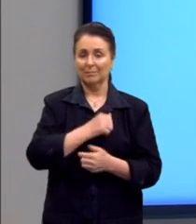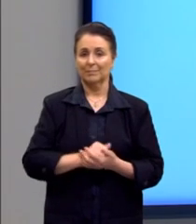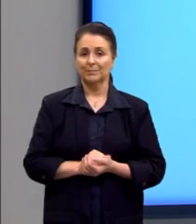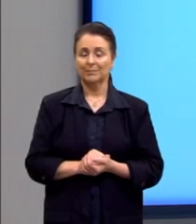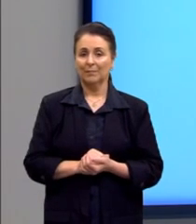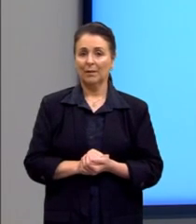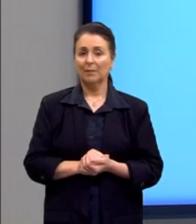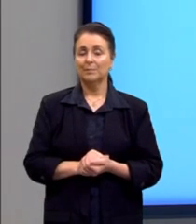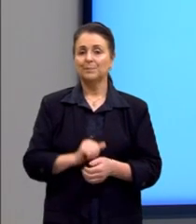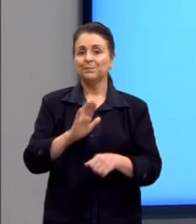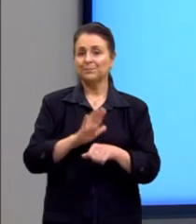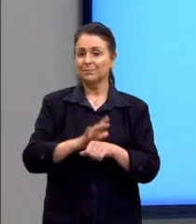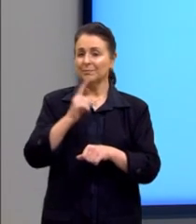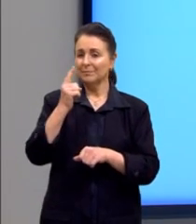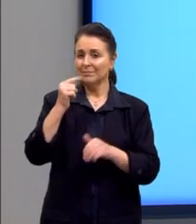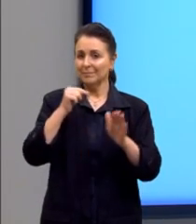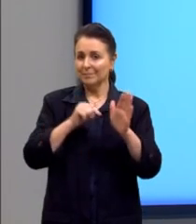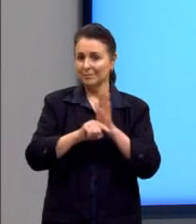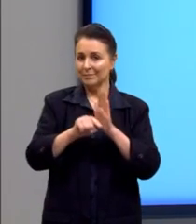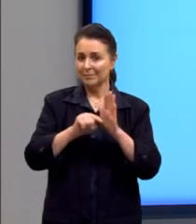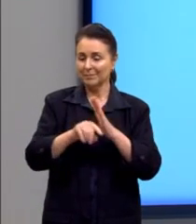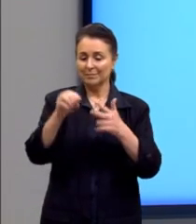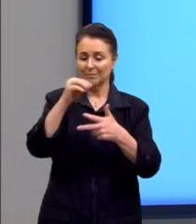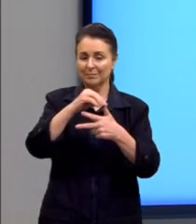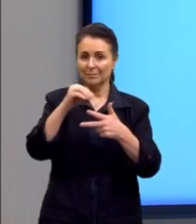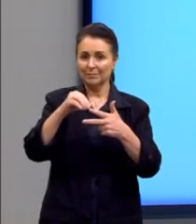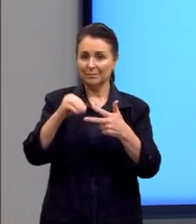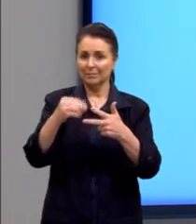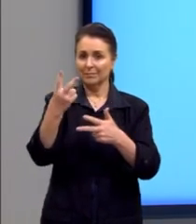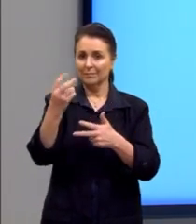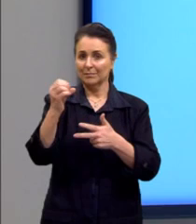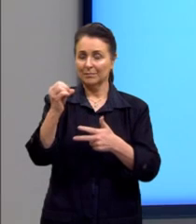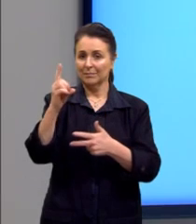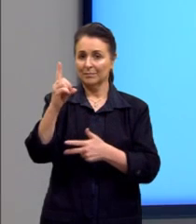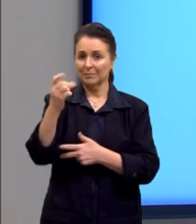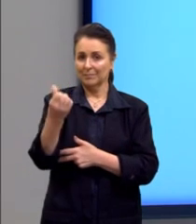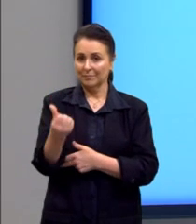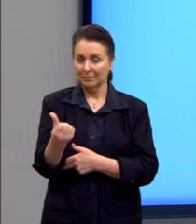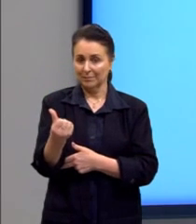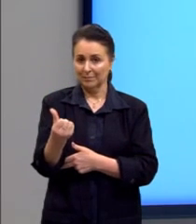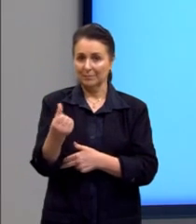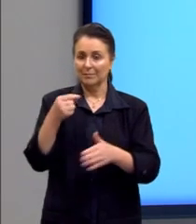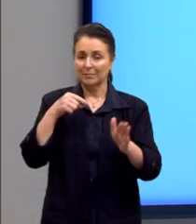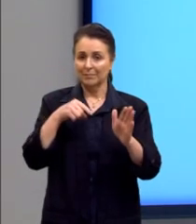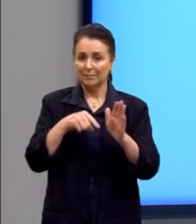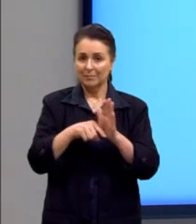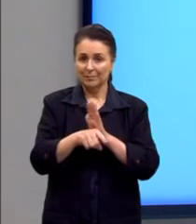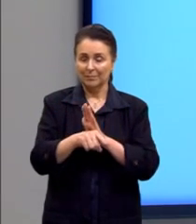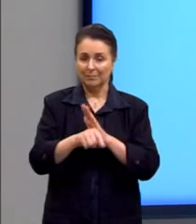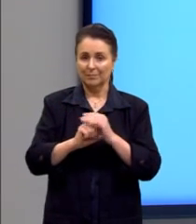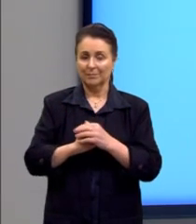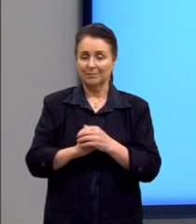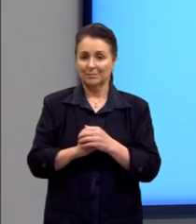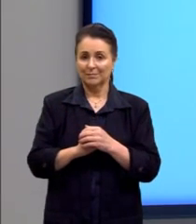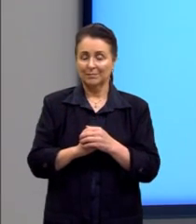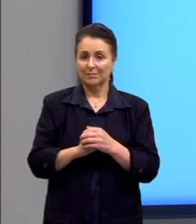E mais uma questãozinha, essa é do Enem de 2016. A nossa questão diz o seguinte.